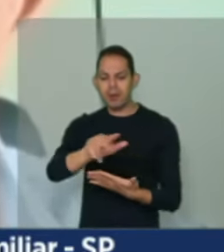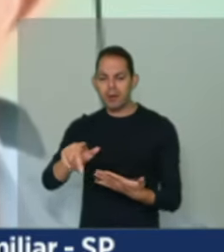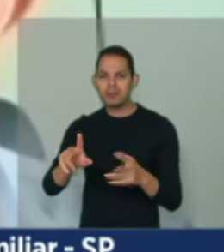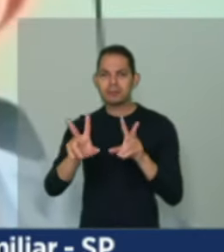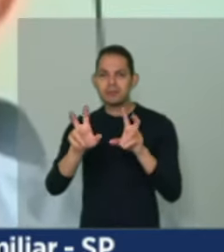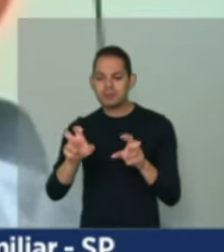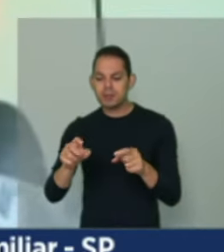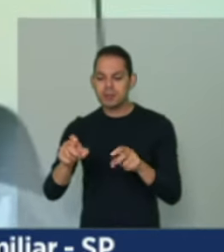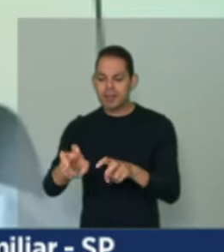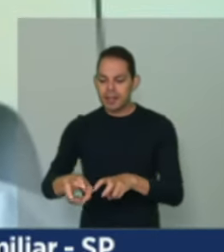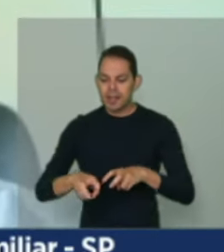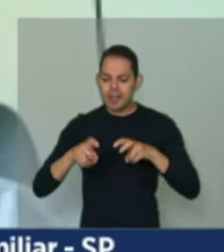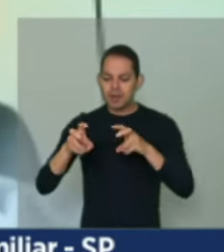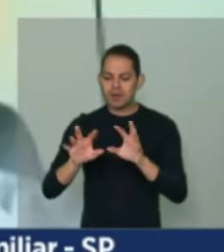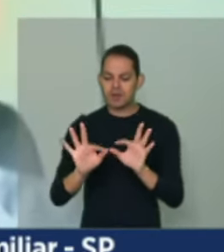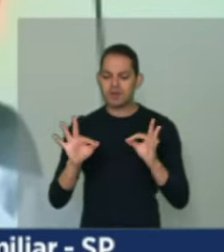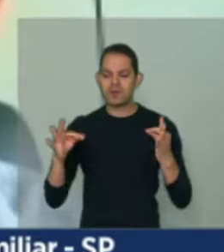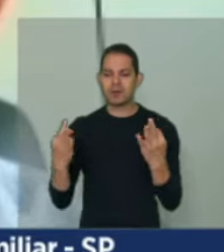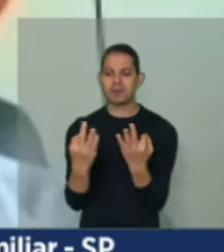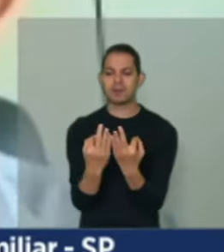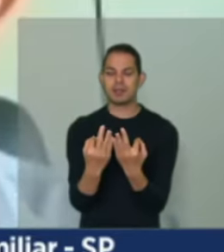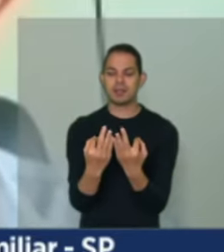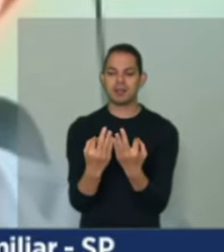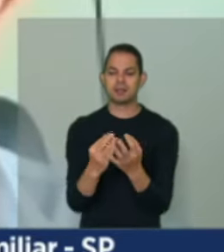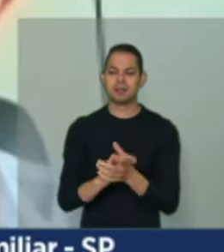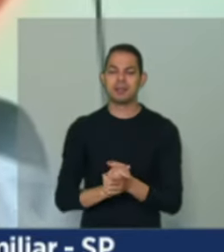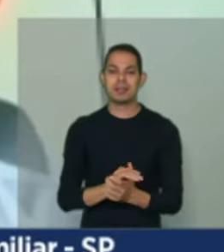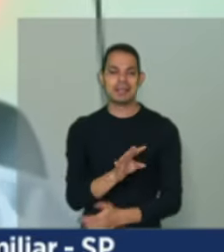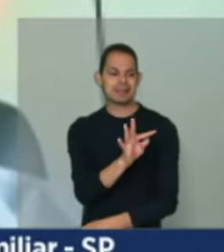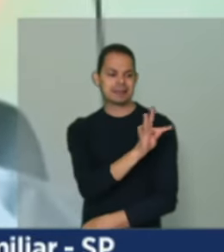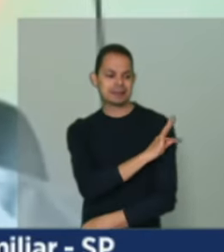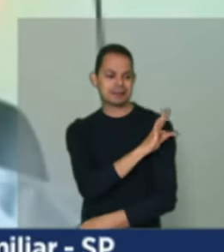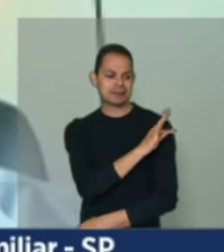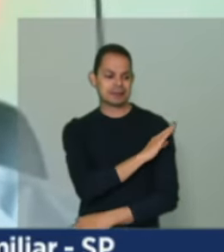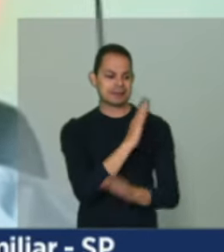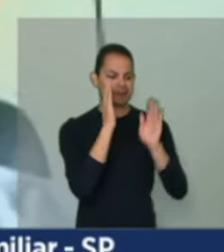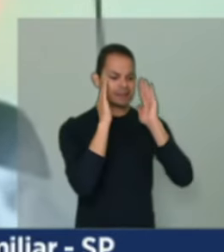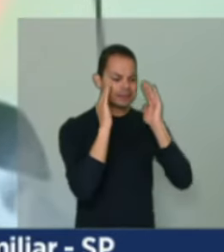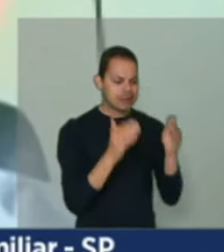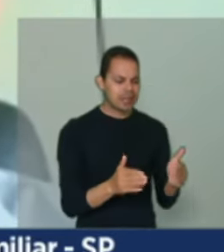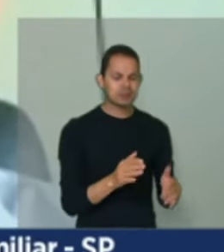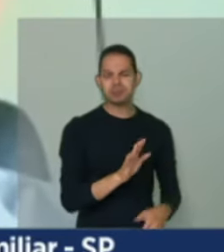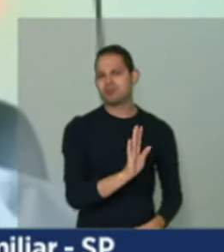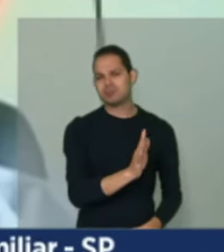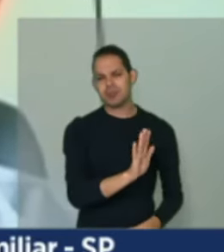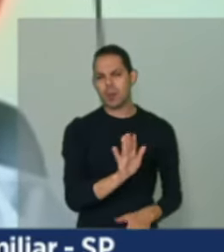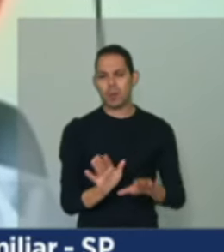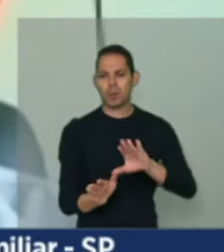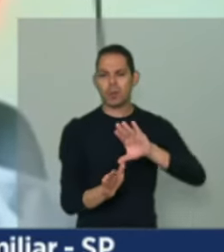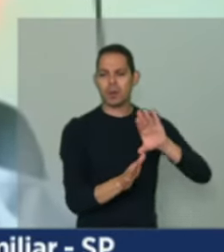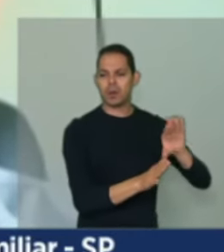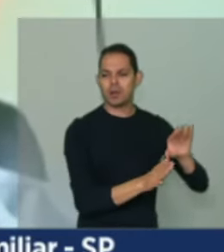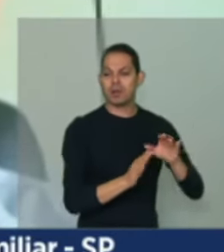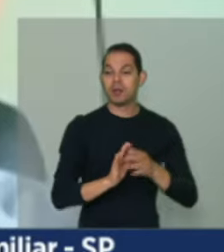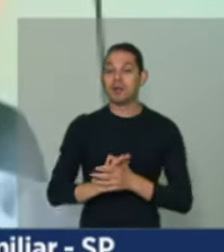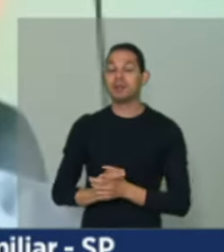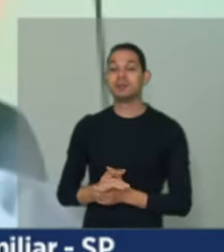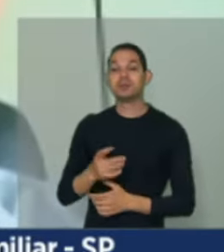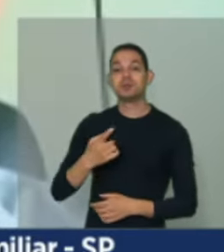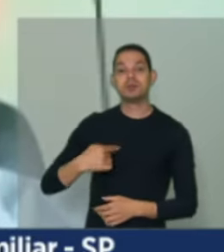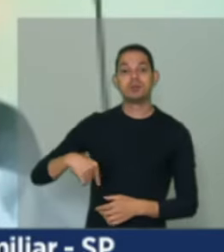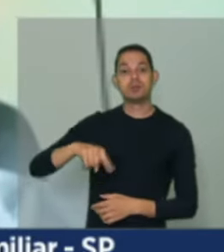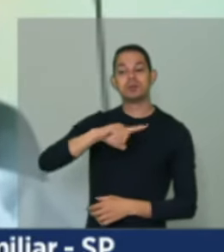pelos lados técnicos, o qual já foi dito, e o qual a gente